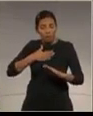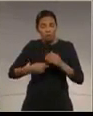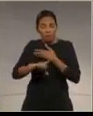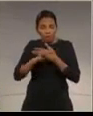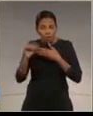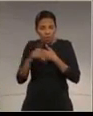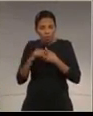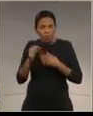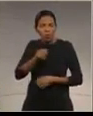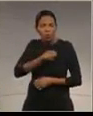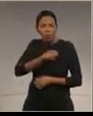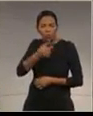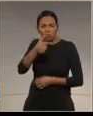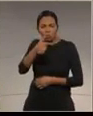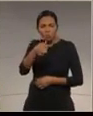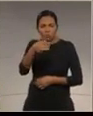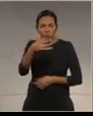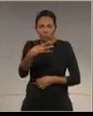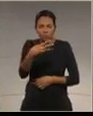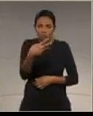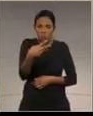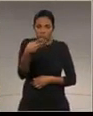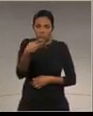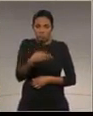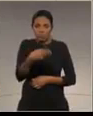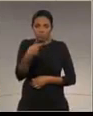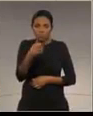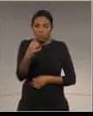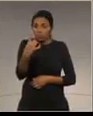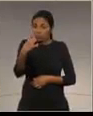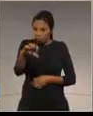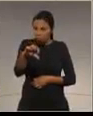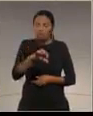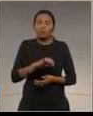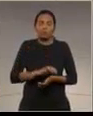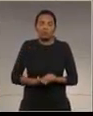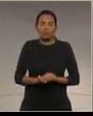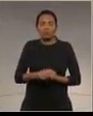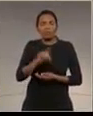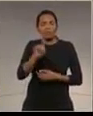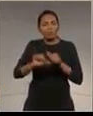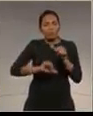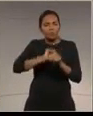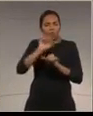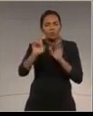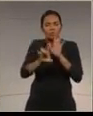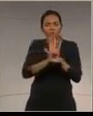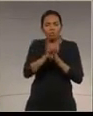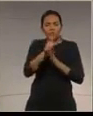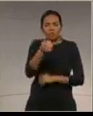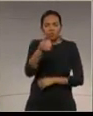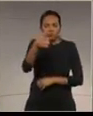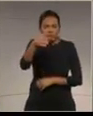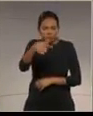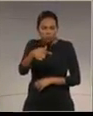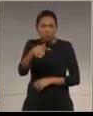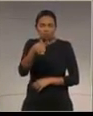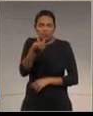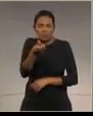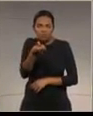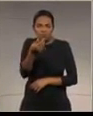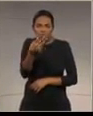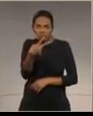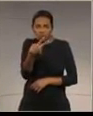743 de 2019, que altera a lei nº 17.626